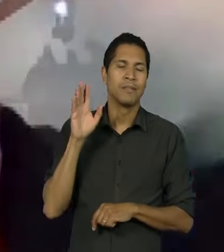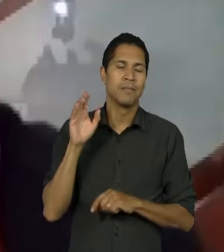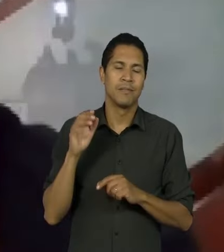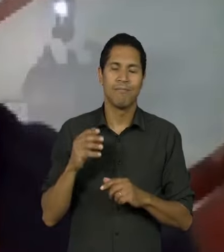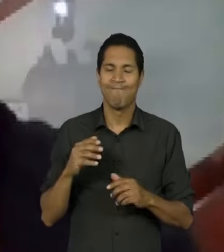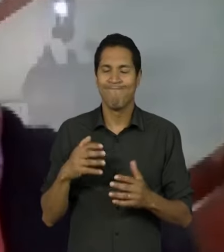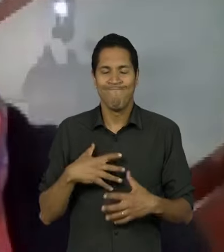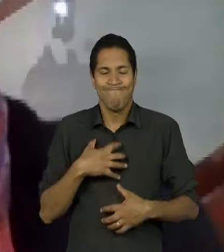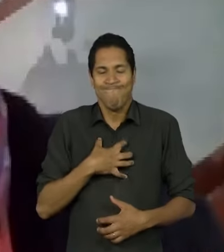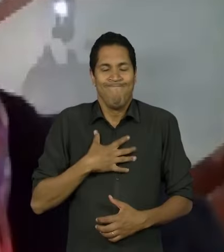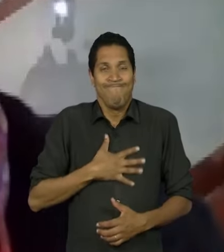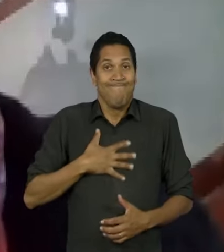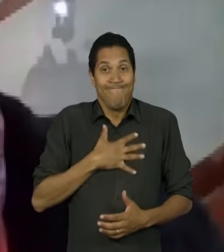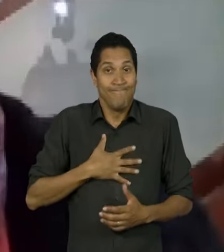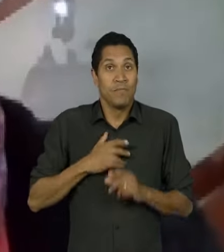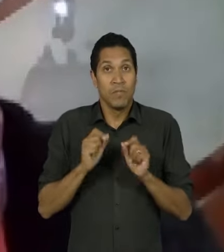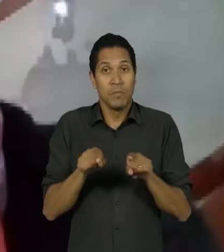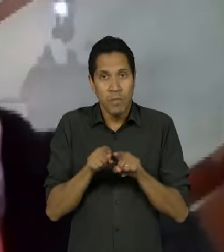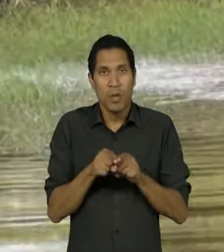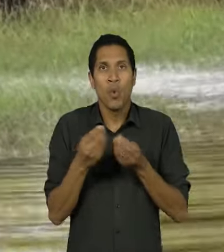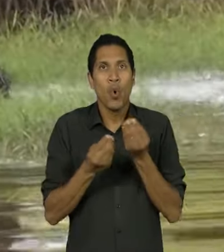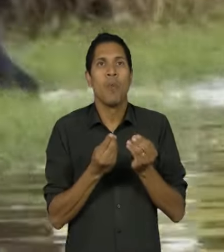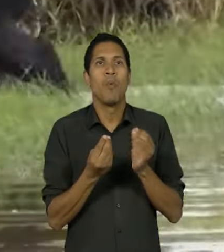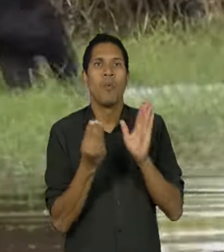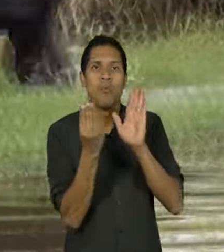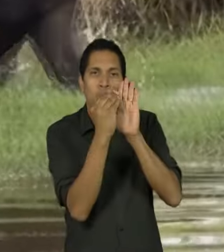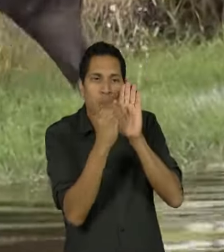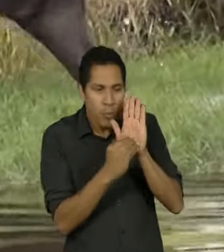para falar sobre a ANTA por aí